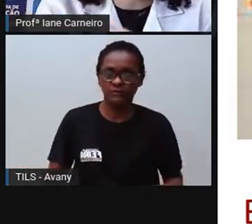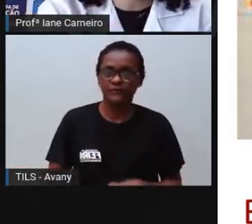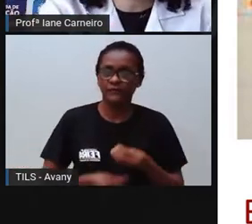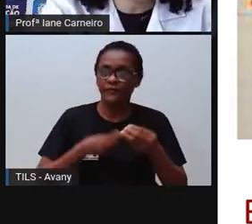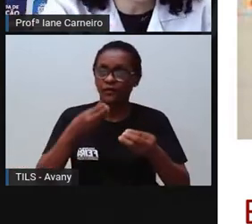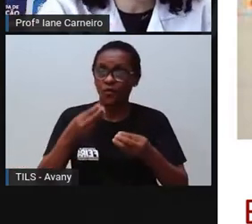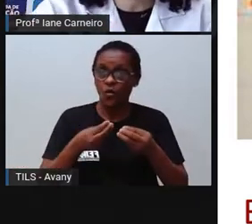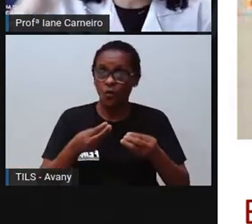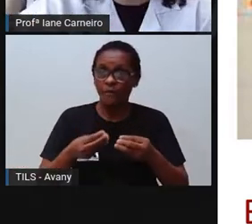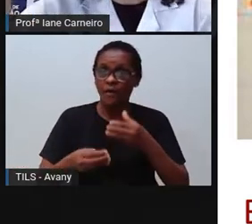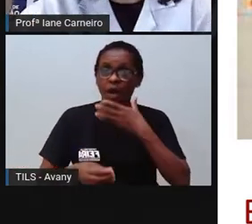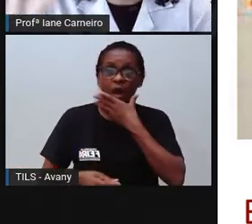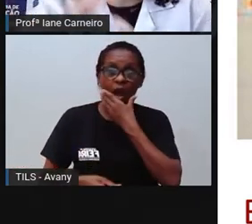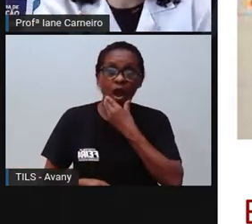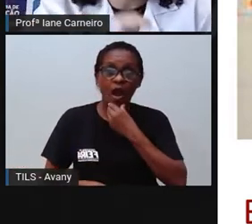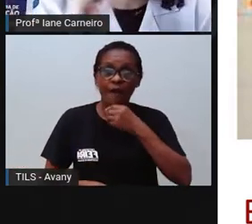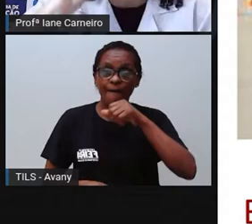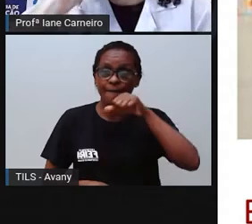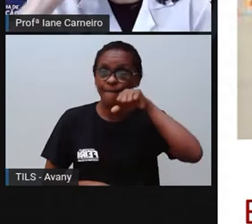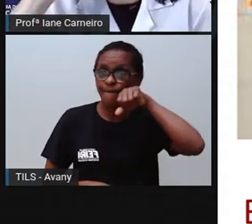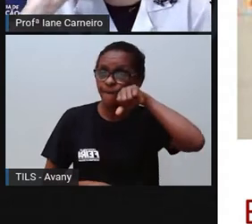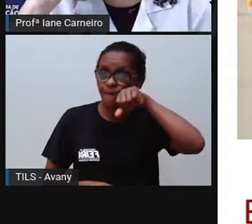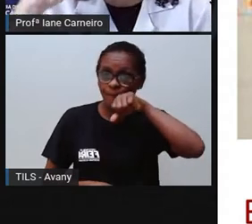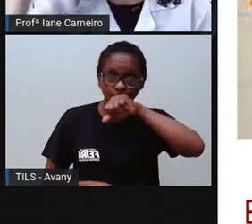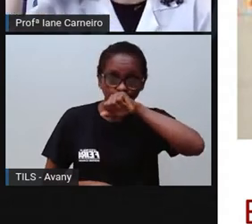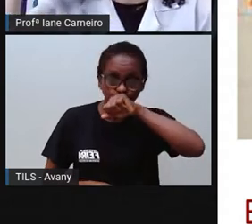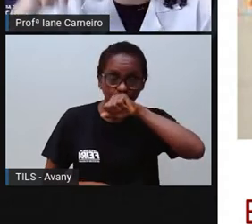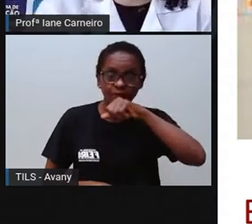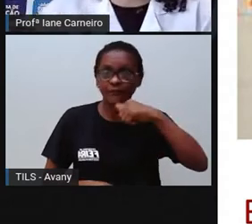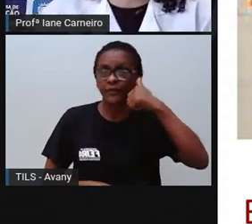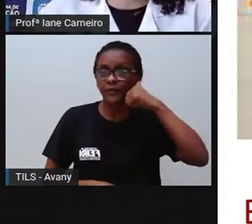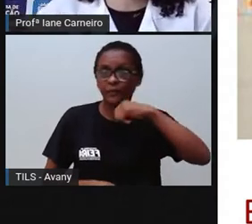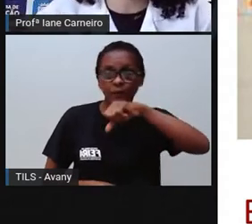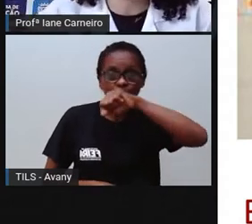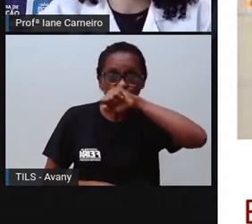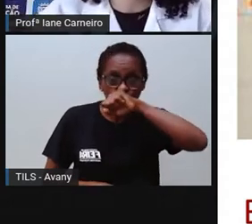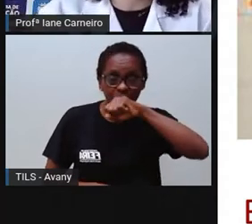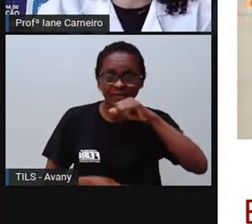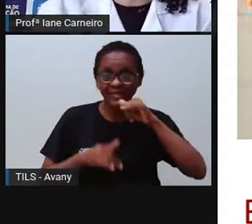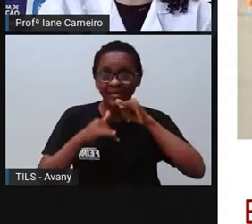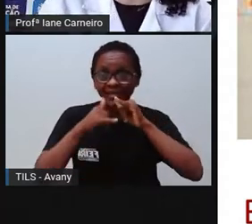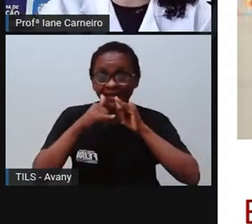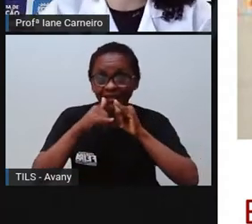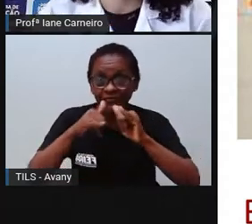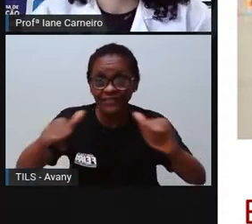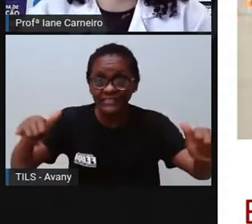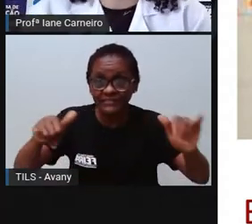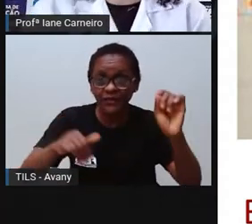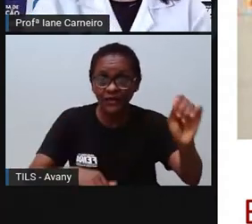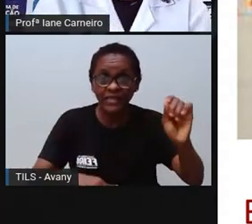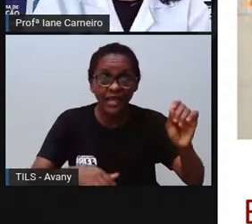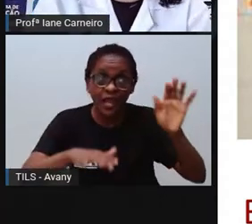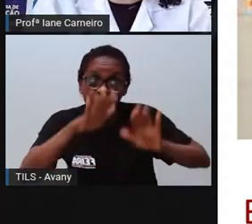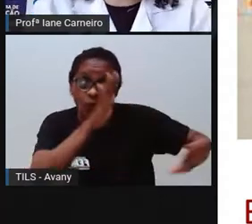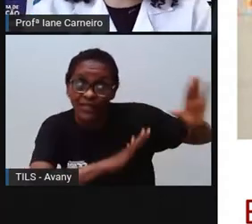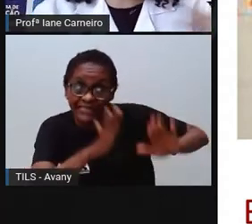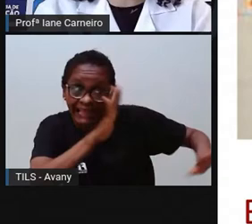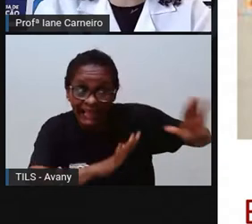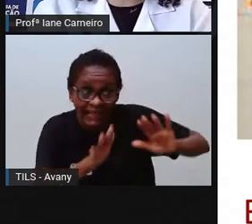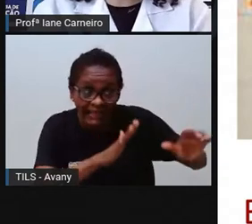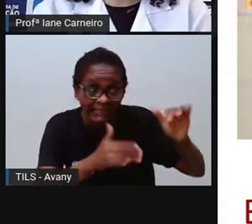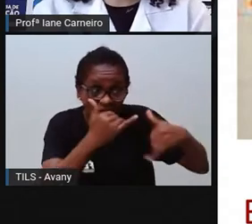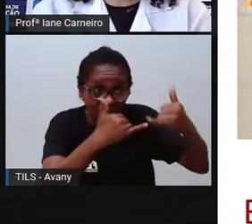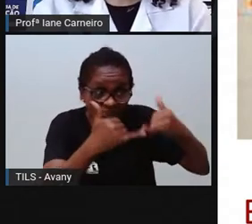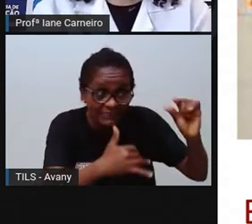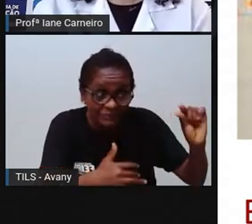papai fala, tira essa boneca, tira essas pecinhas de brinquedo do chão. Será que a mamãe e o papai estão só preocupados porque a casa não ficar